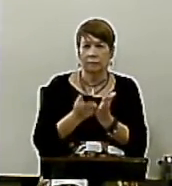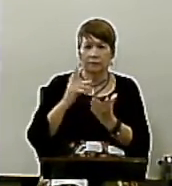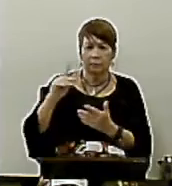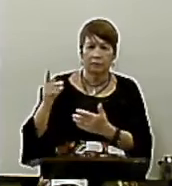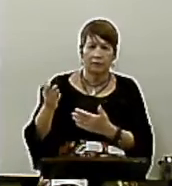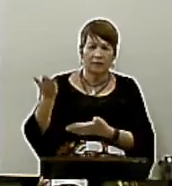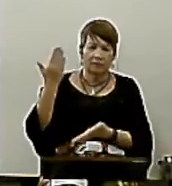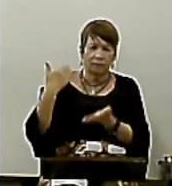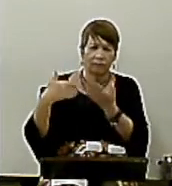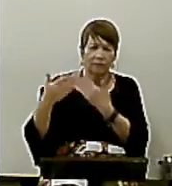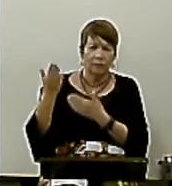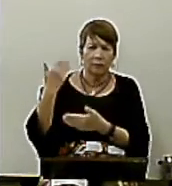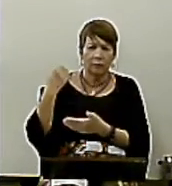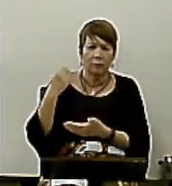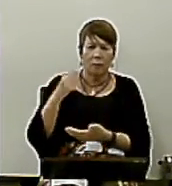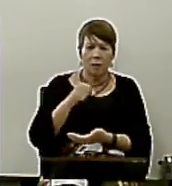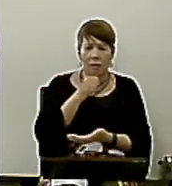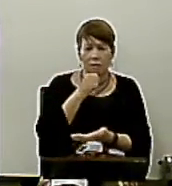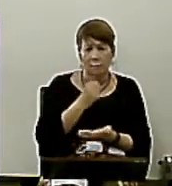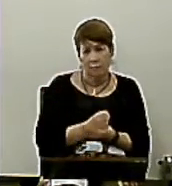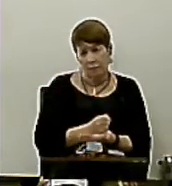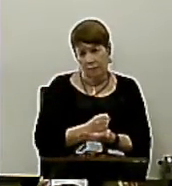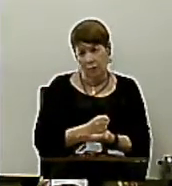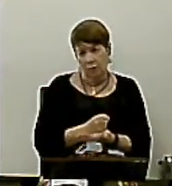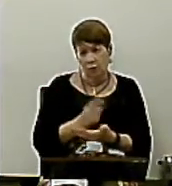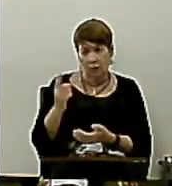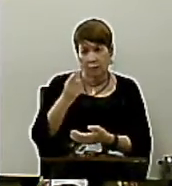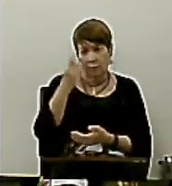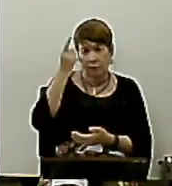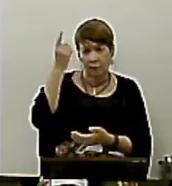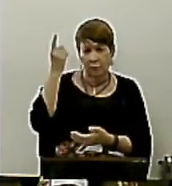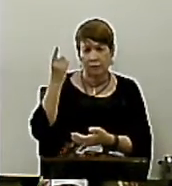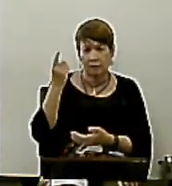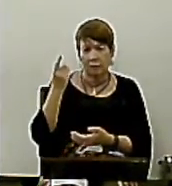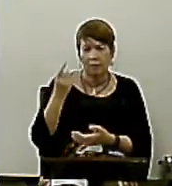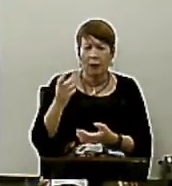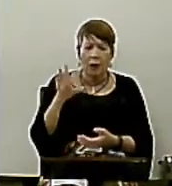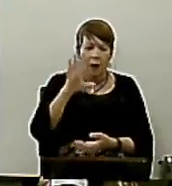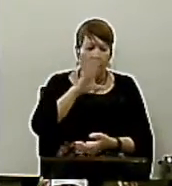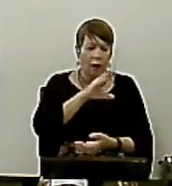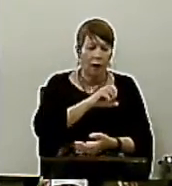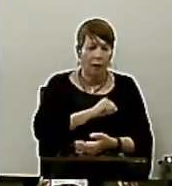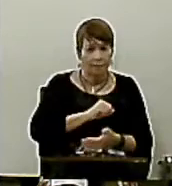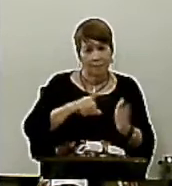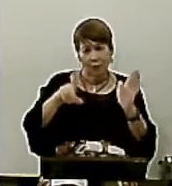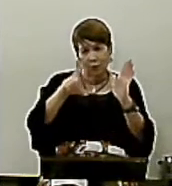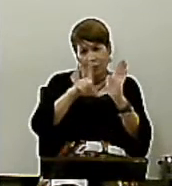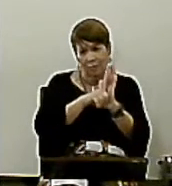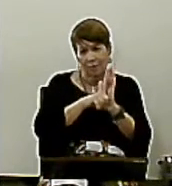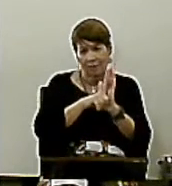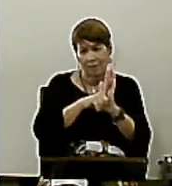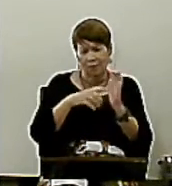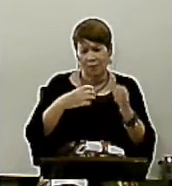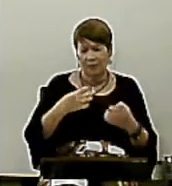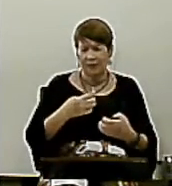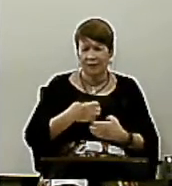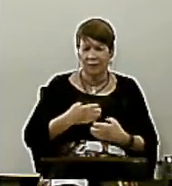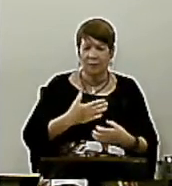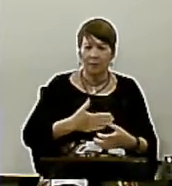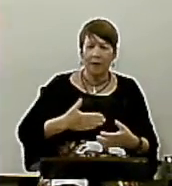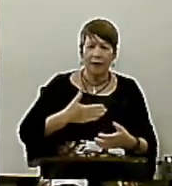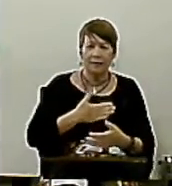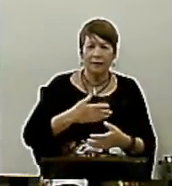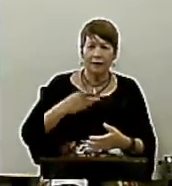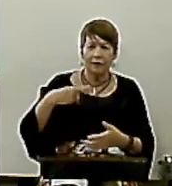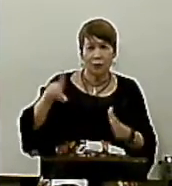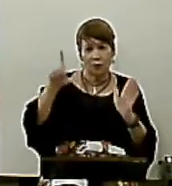No antigo Testamento Davi Diz Oh como Eu amo A tua Lei Eu tenho Prazer Na tua Lei Por que Que ele